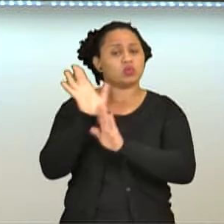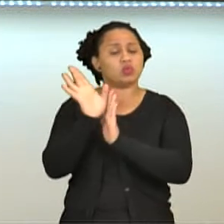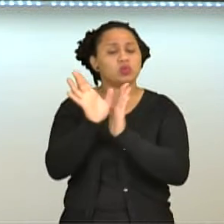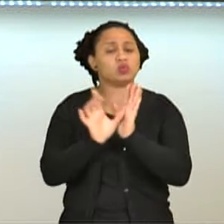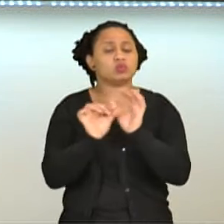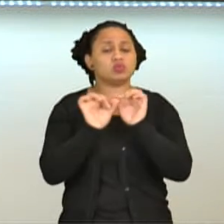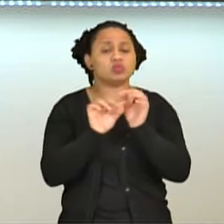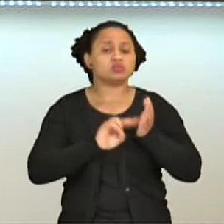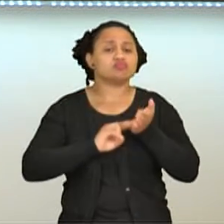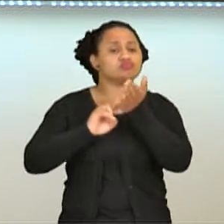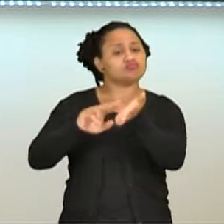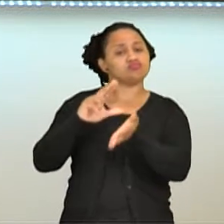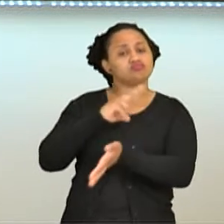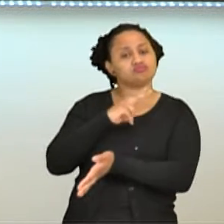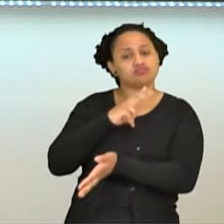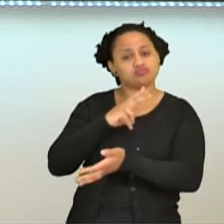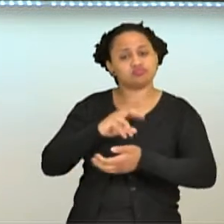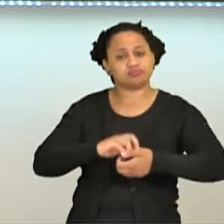a carta pessoal.